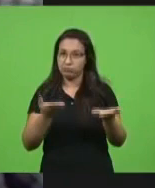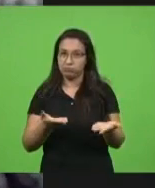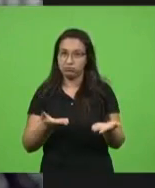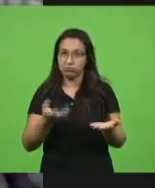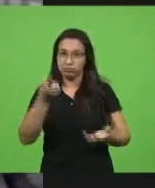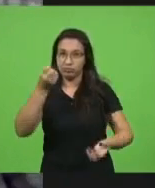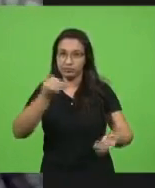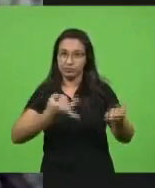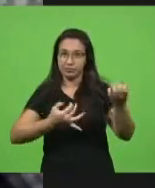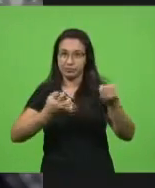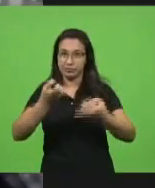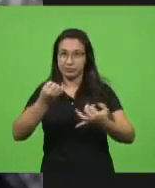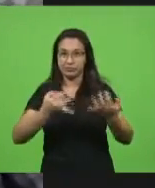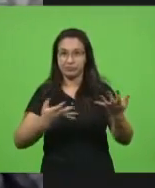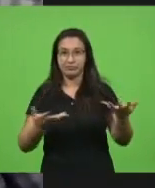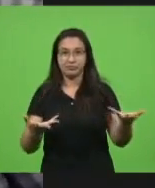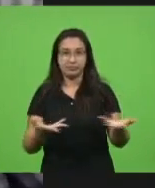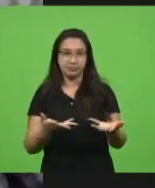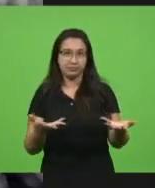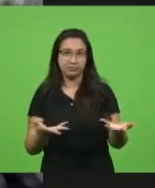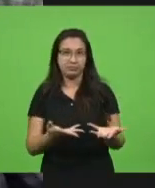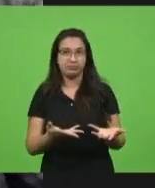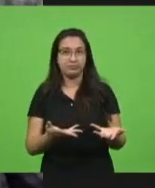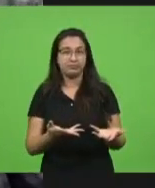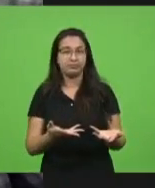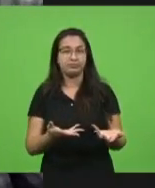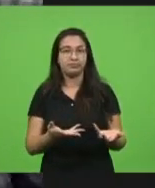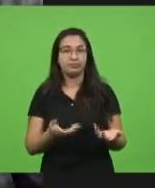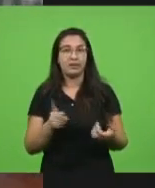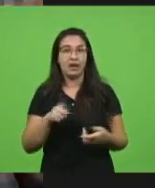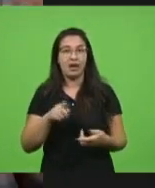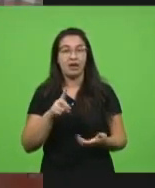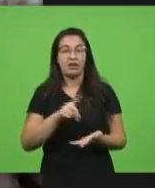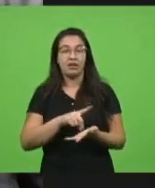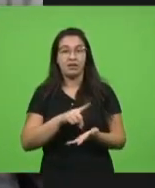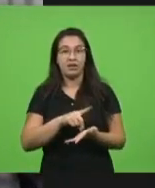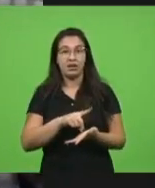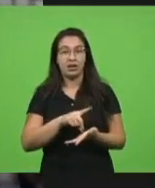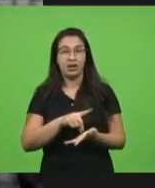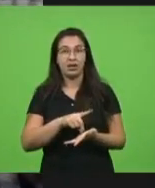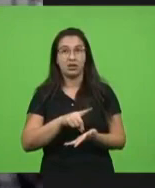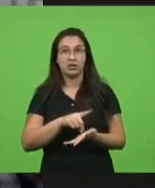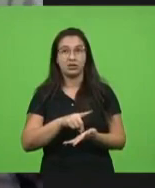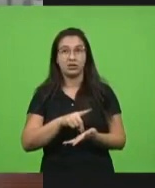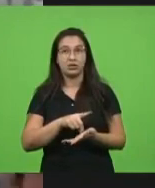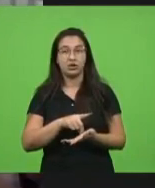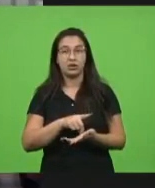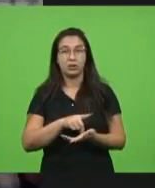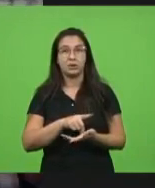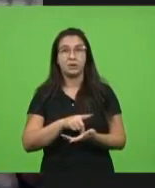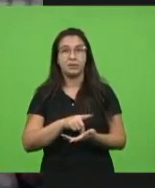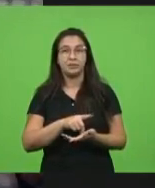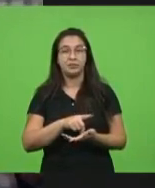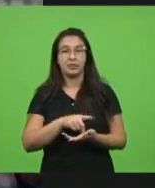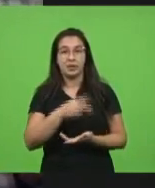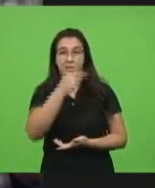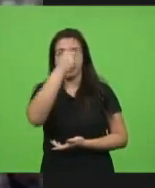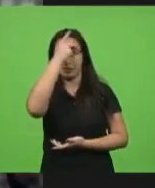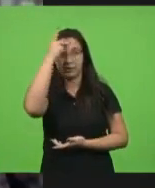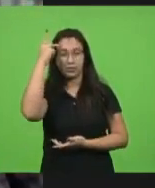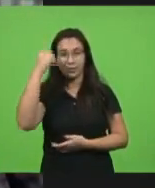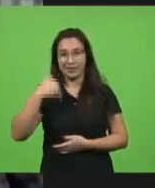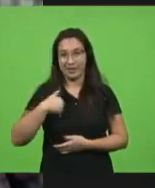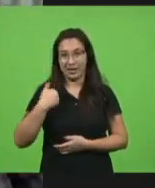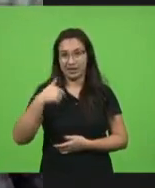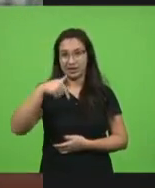traz no seu pronunciamento. Realmente, para quem tem 74 anos como eu tenho